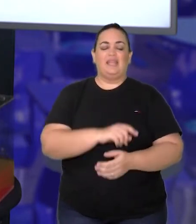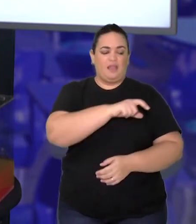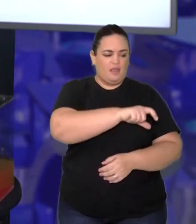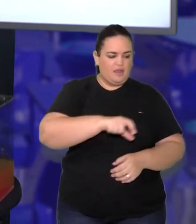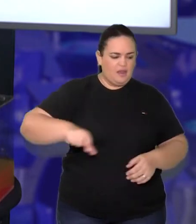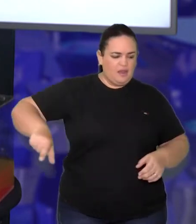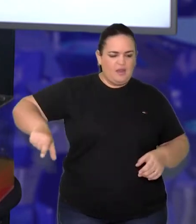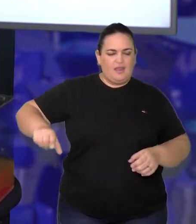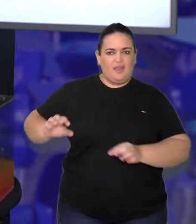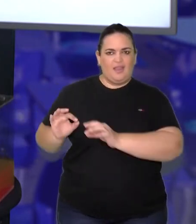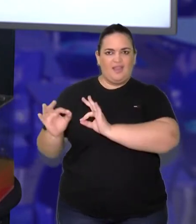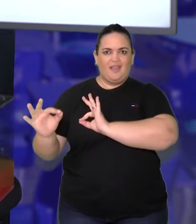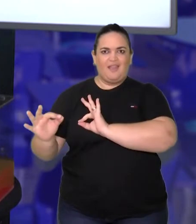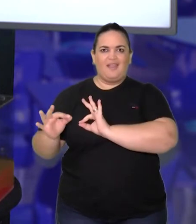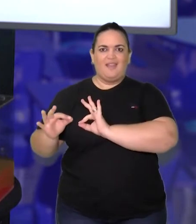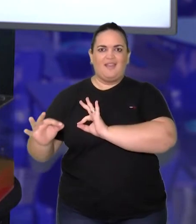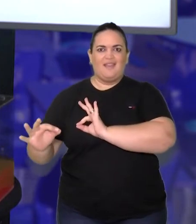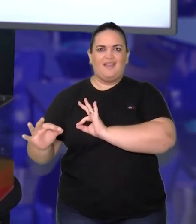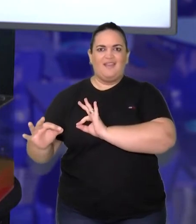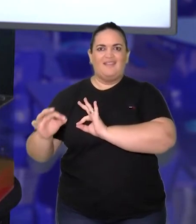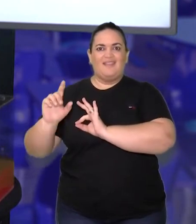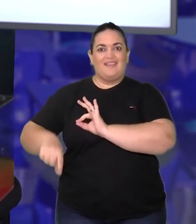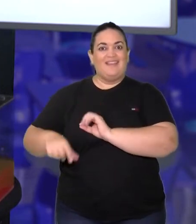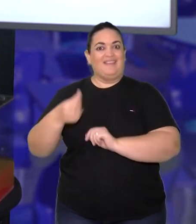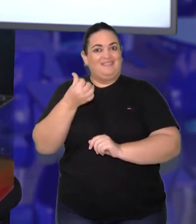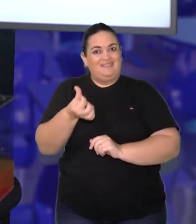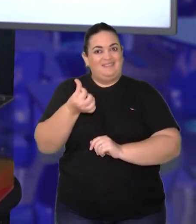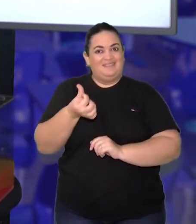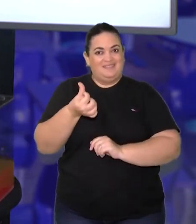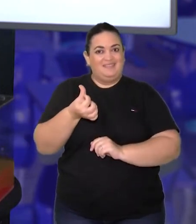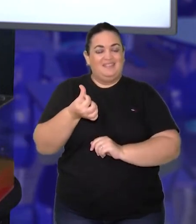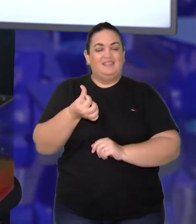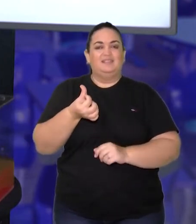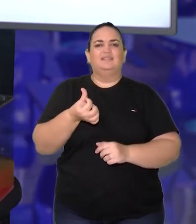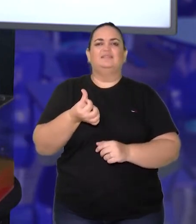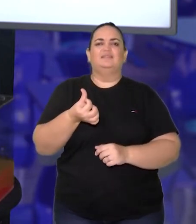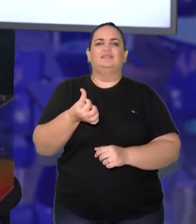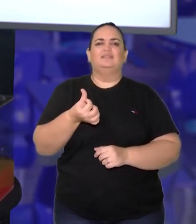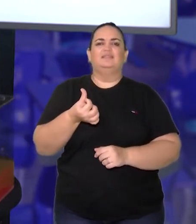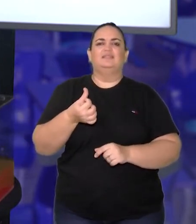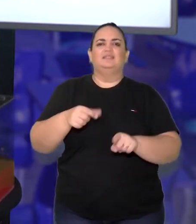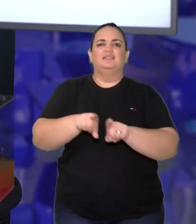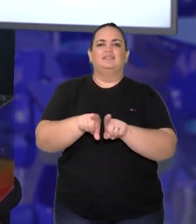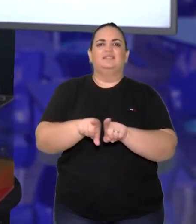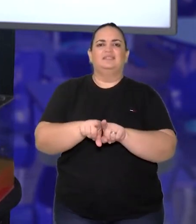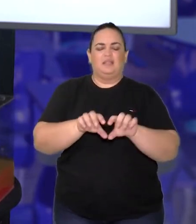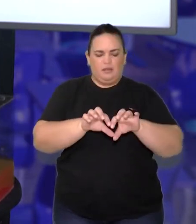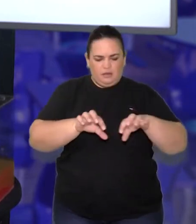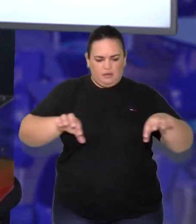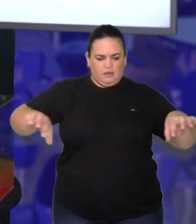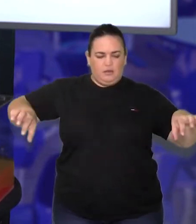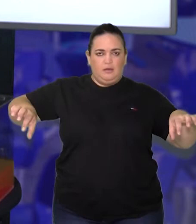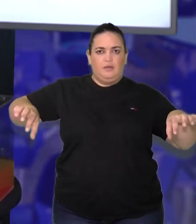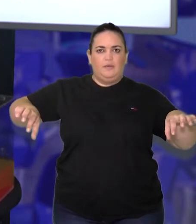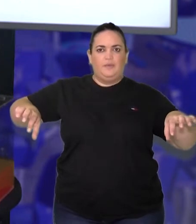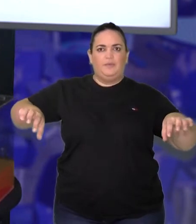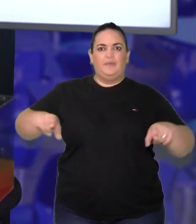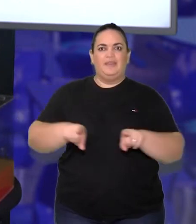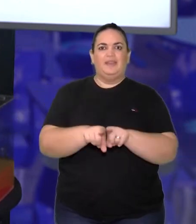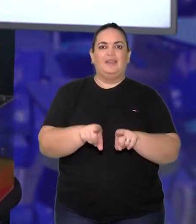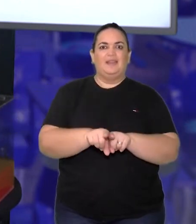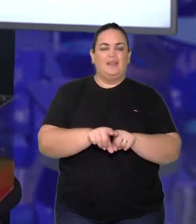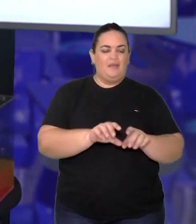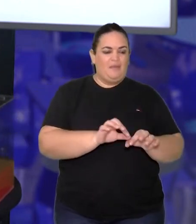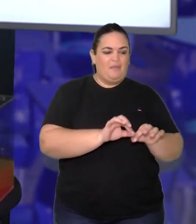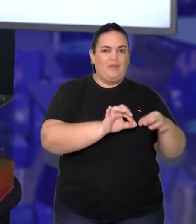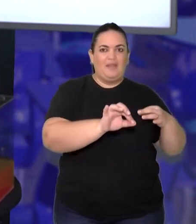na largura, que já sabemos aí que são 6 cubinhos, o que tem na largura, que são mais 4 cubinhos,